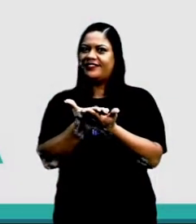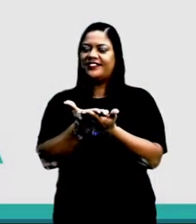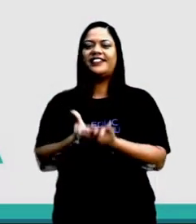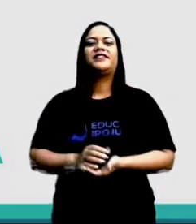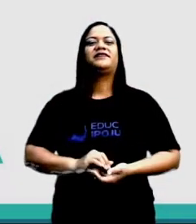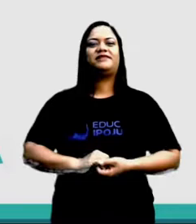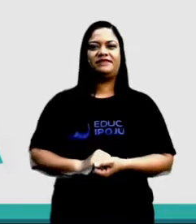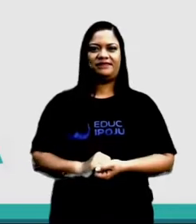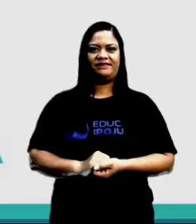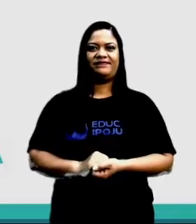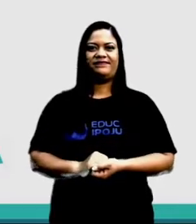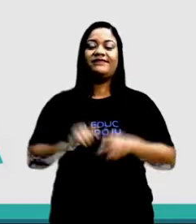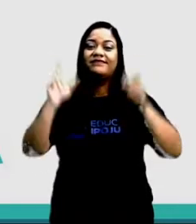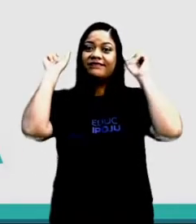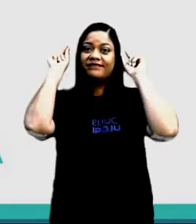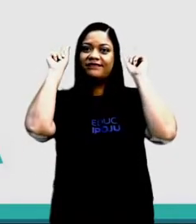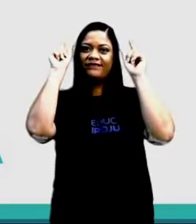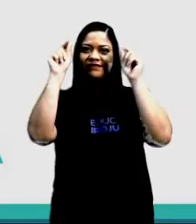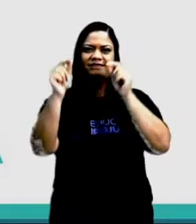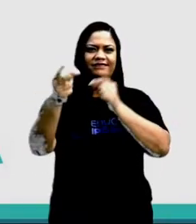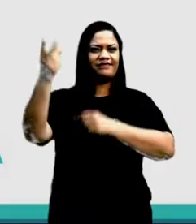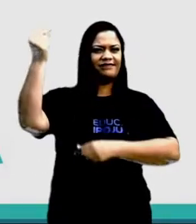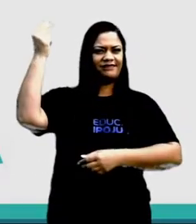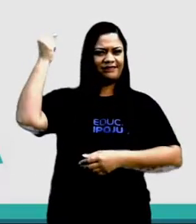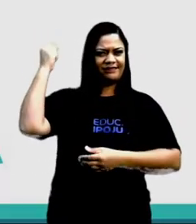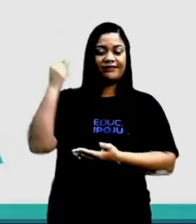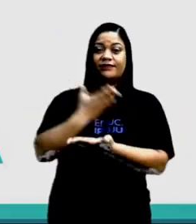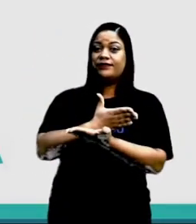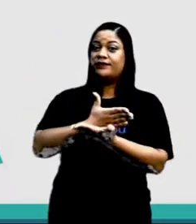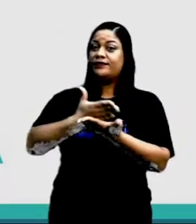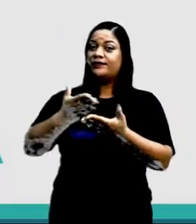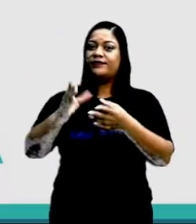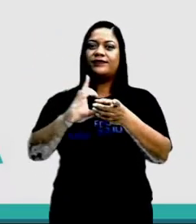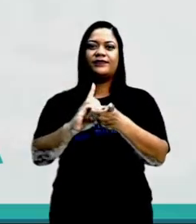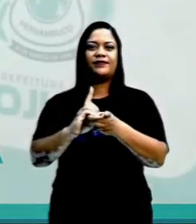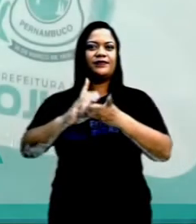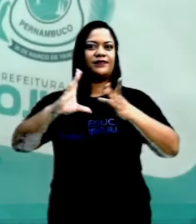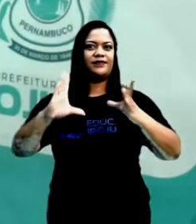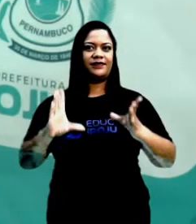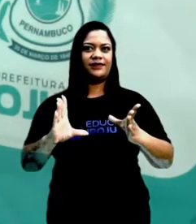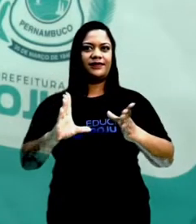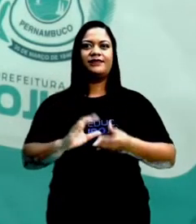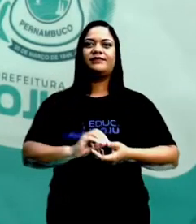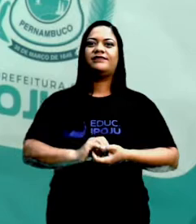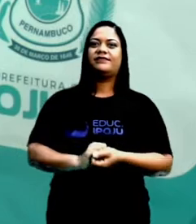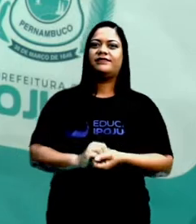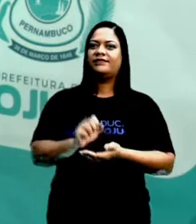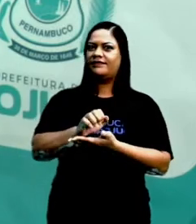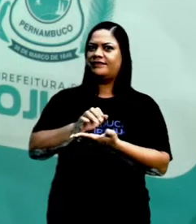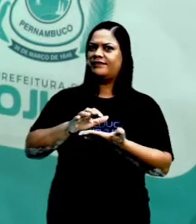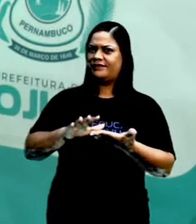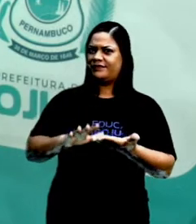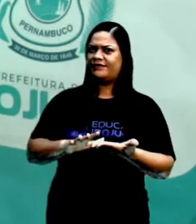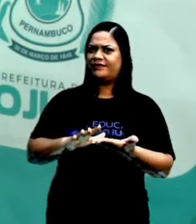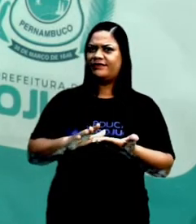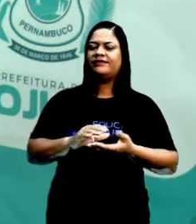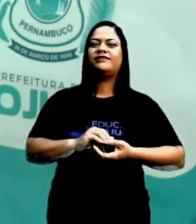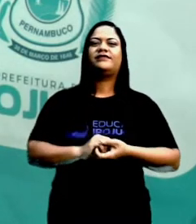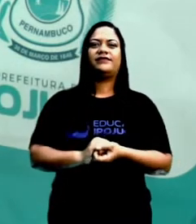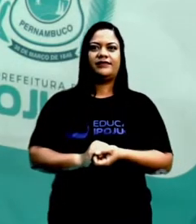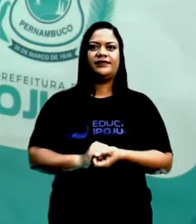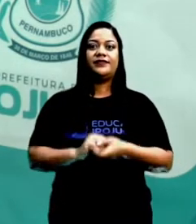Grécia Antiga, as origens da democracia. Durante a Antiguidade Clássica, foi na